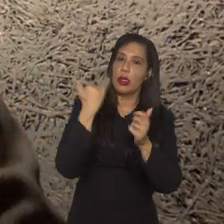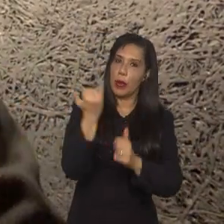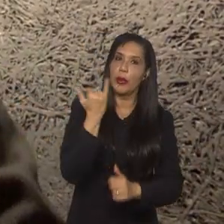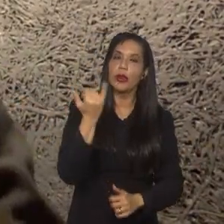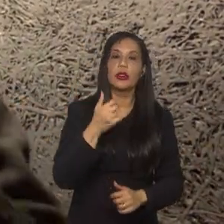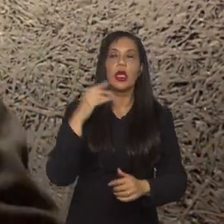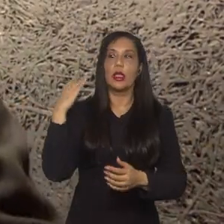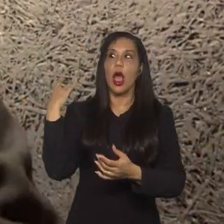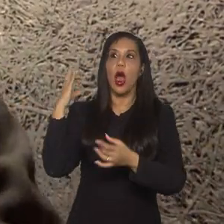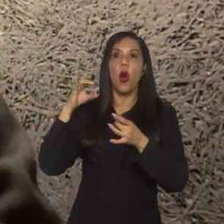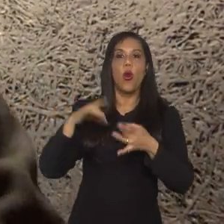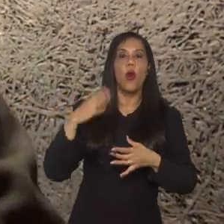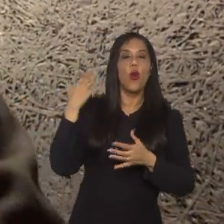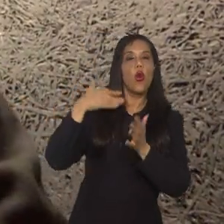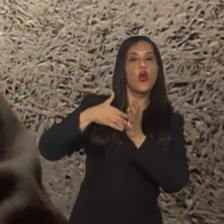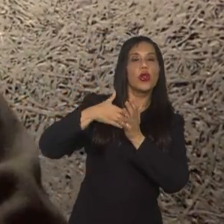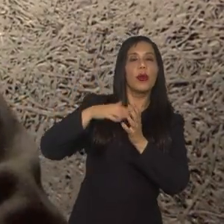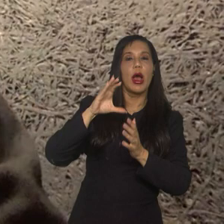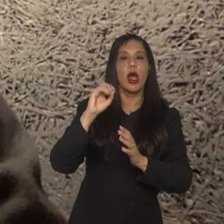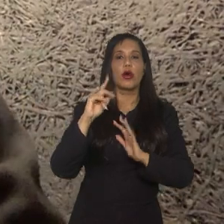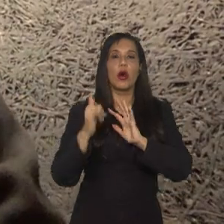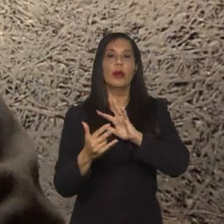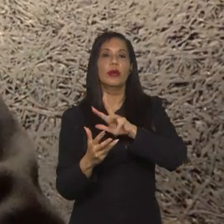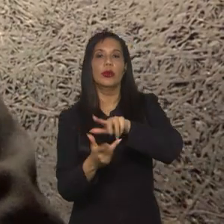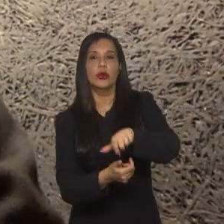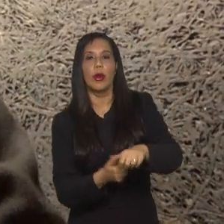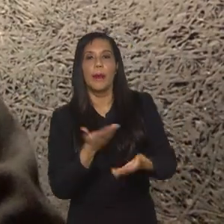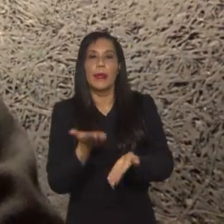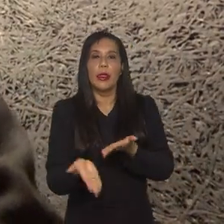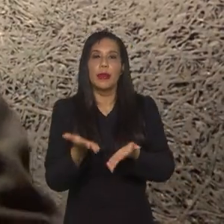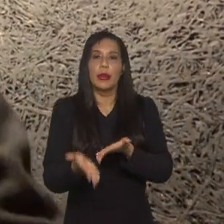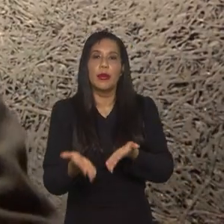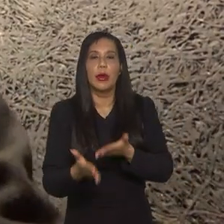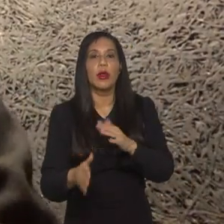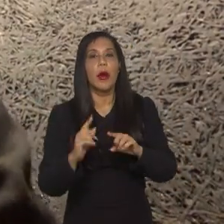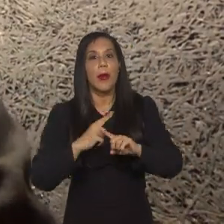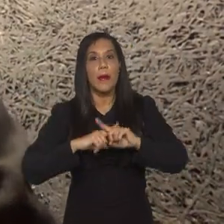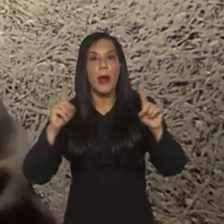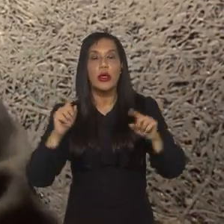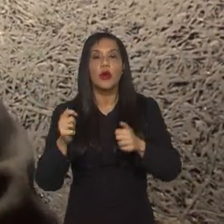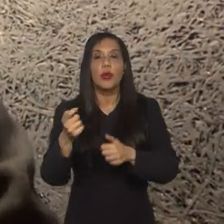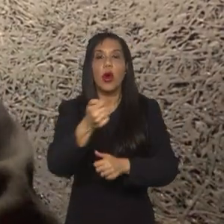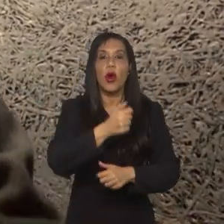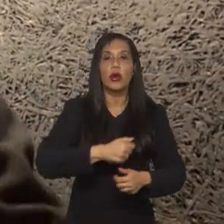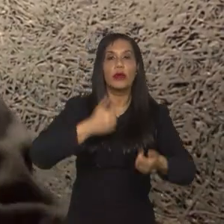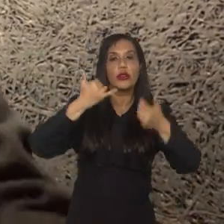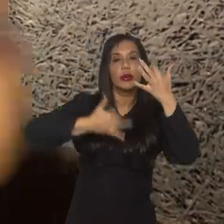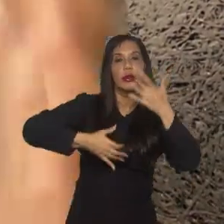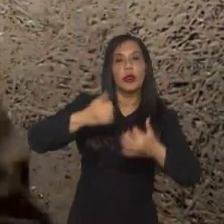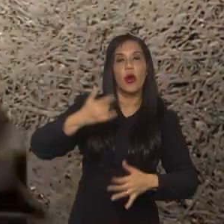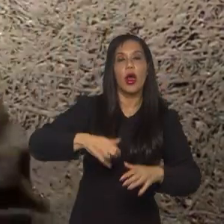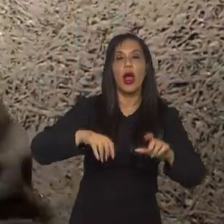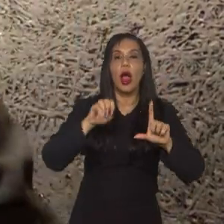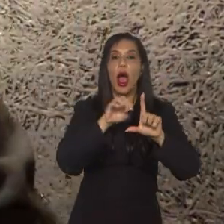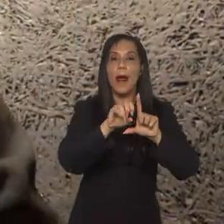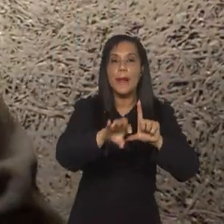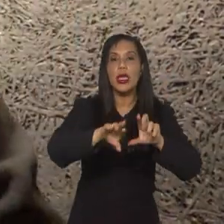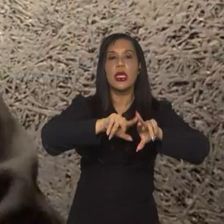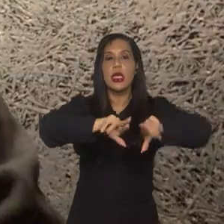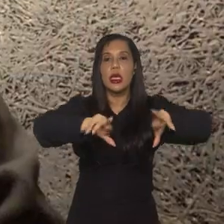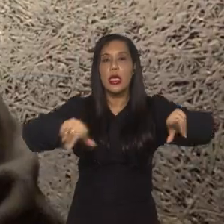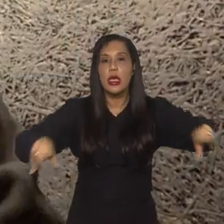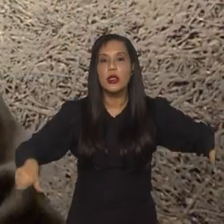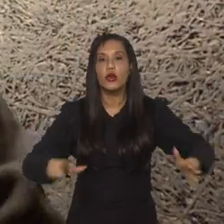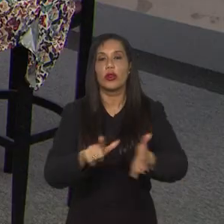última Copa, em o Brasil chegou para o Mundial com uma sequência de derrotas histórica, e isso pouco foi debatido pela mídia, fora a mídia que acompanha a